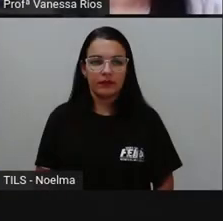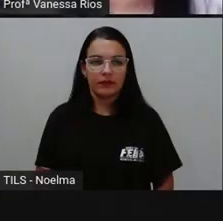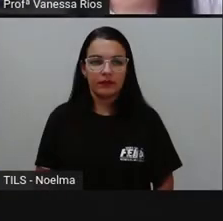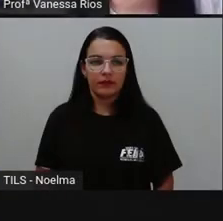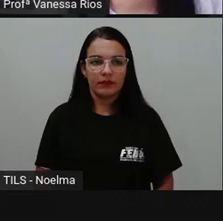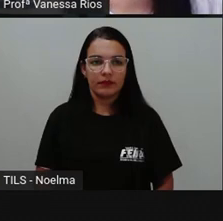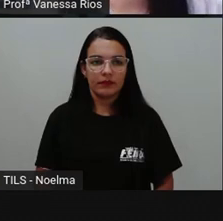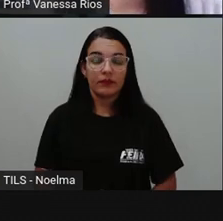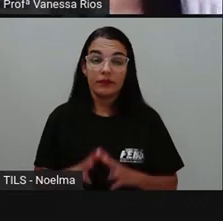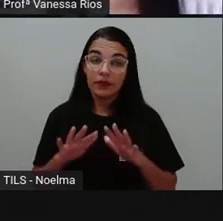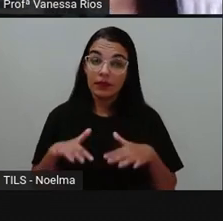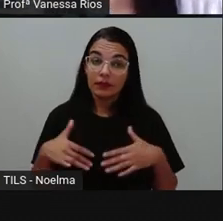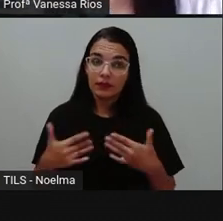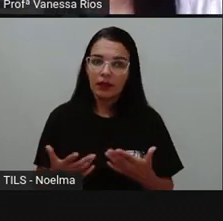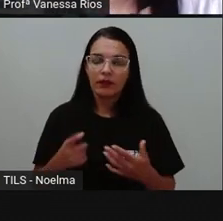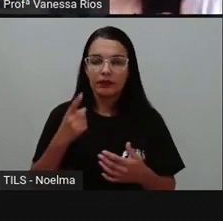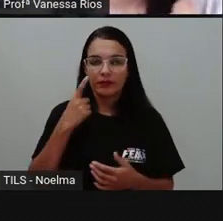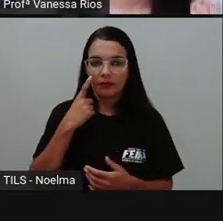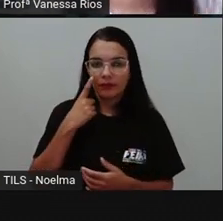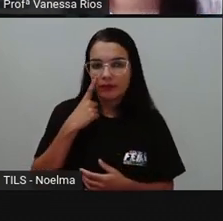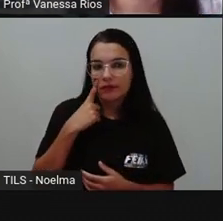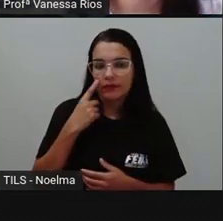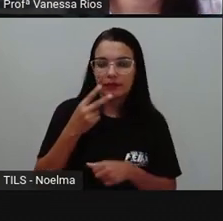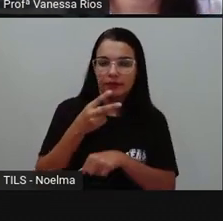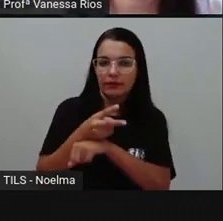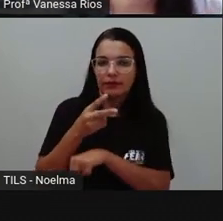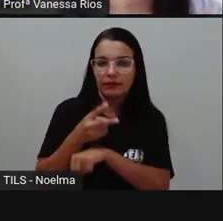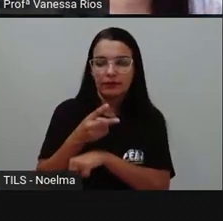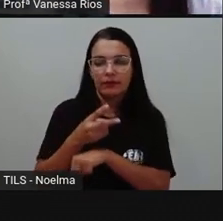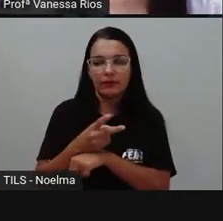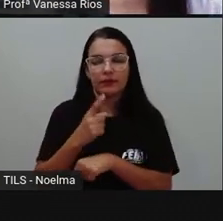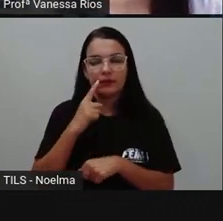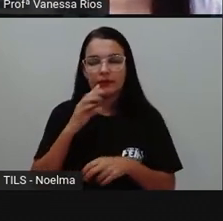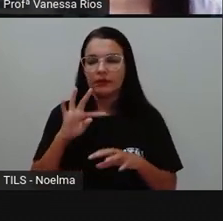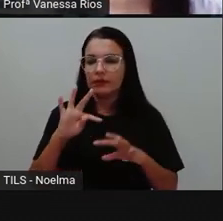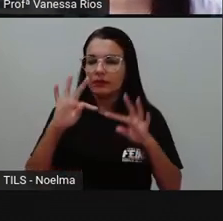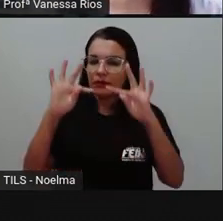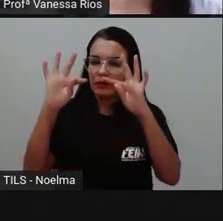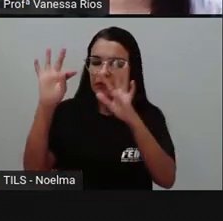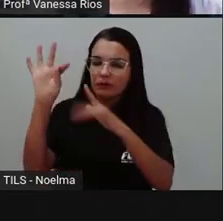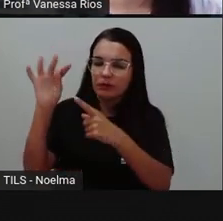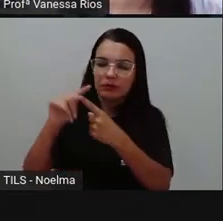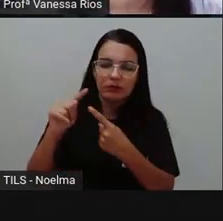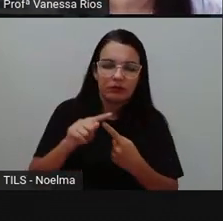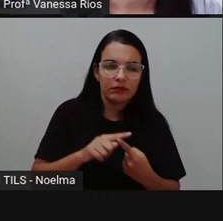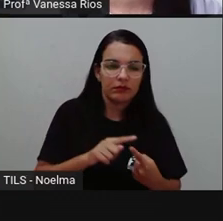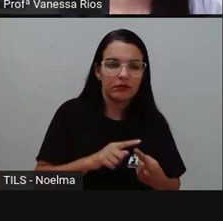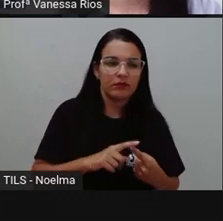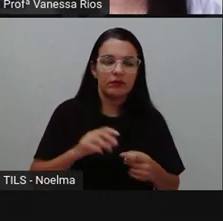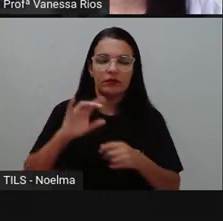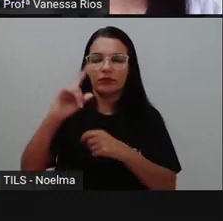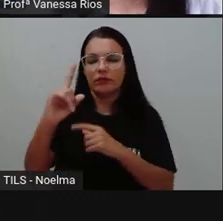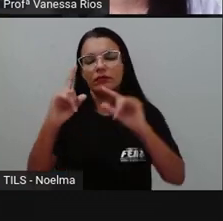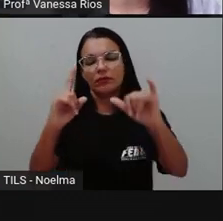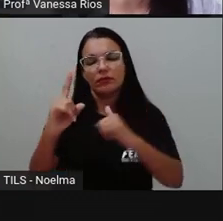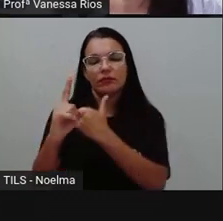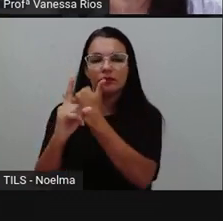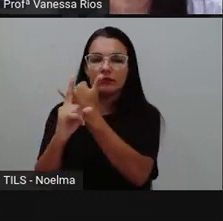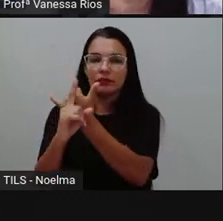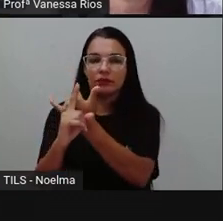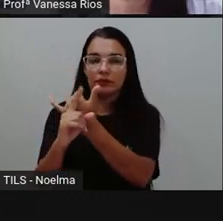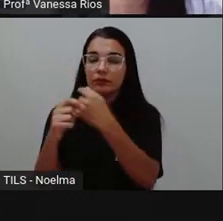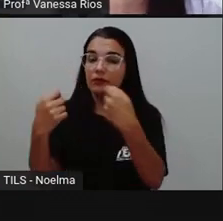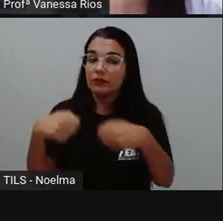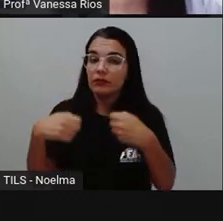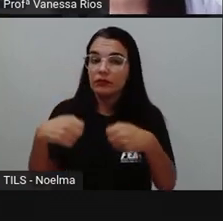A gente observa aí que, diante de todos, os tipos de bullying que podem acontecer, a importância em não fazermos parte